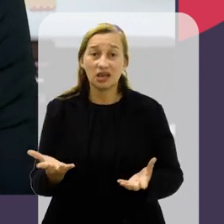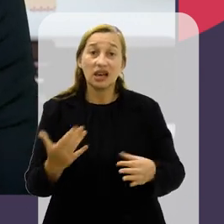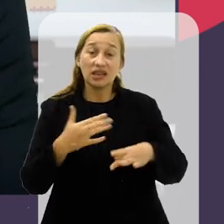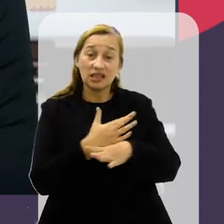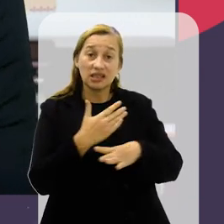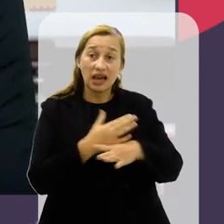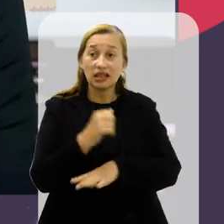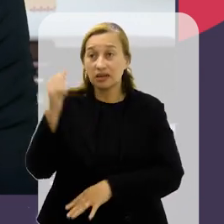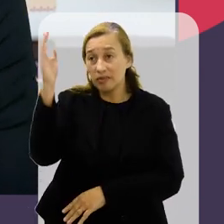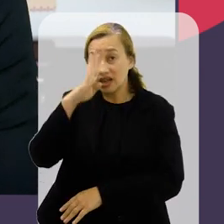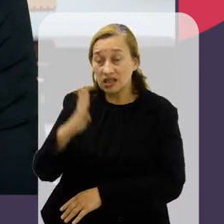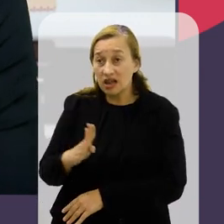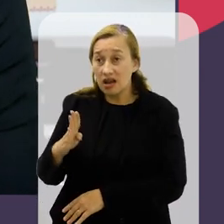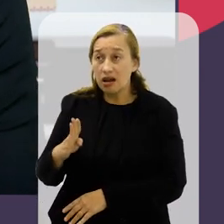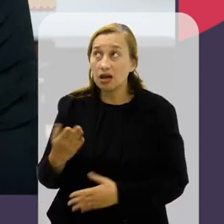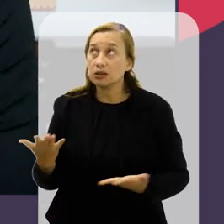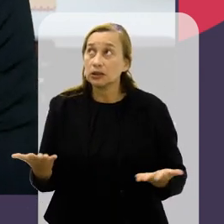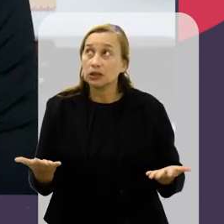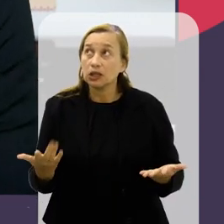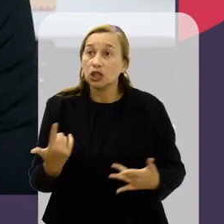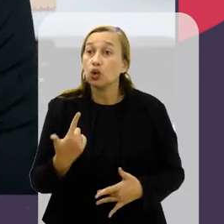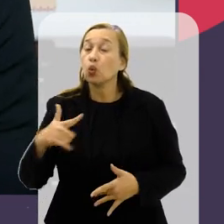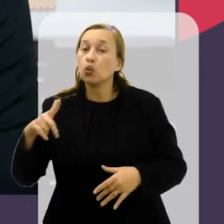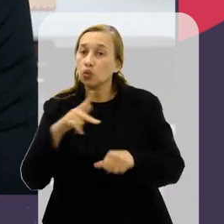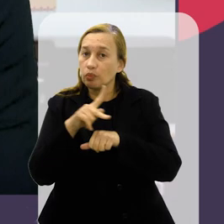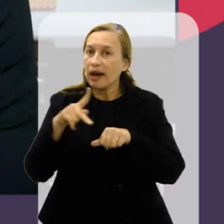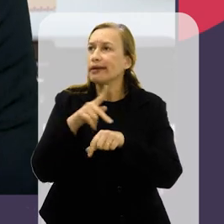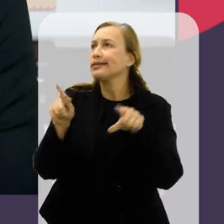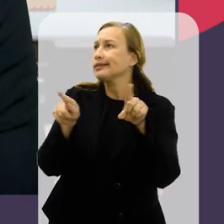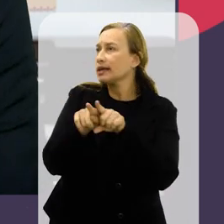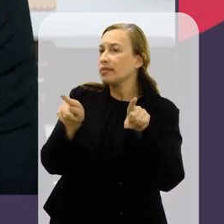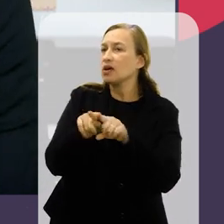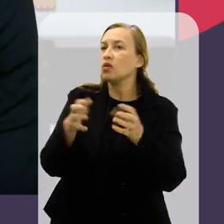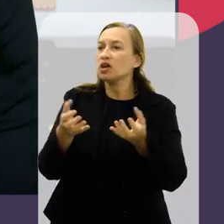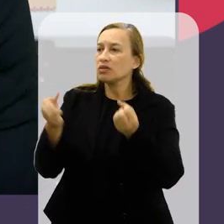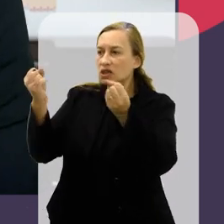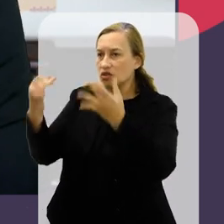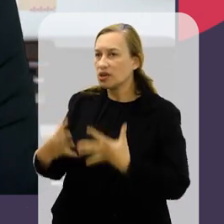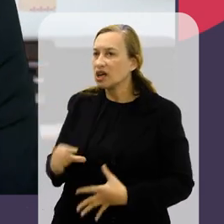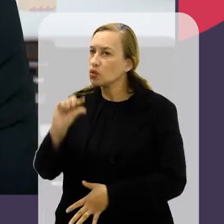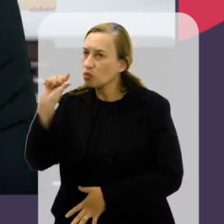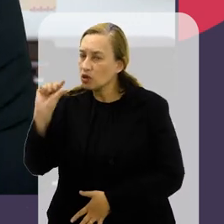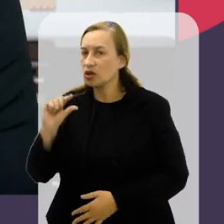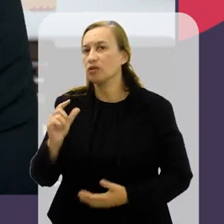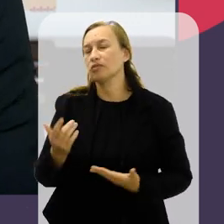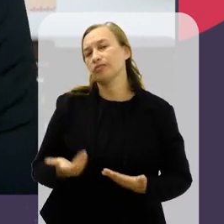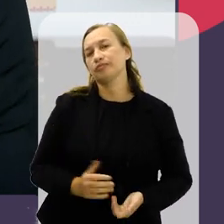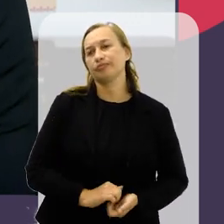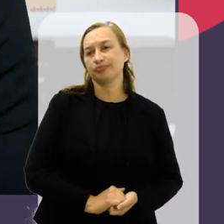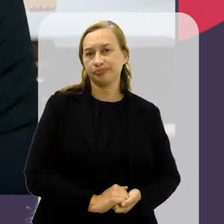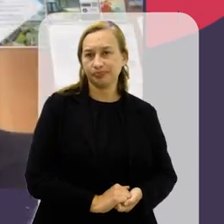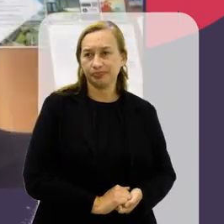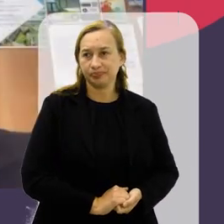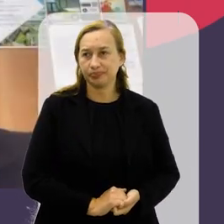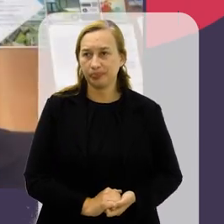brasileiras e até em outros países também. Queria que você falasse um pouquinho disso, por favor.